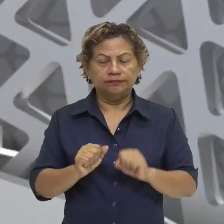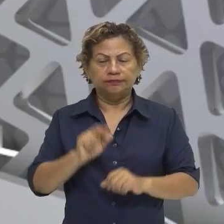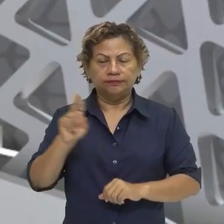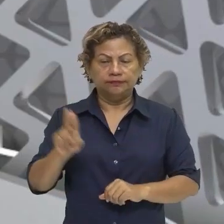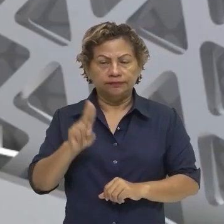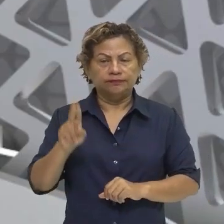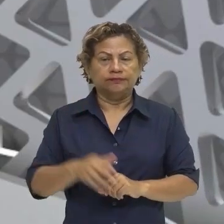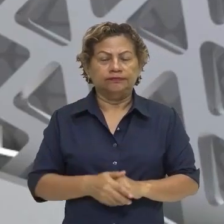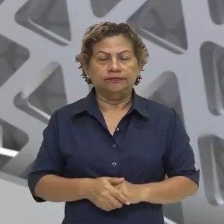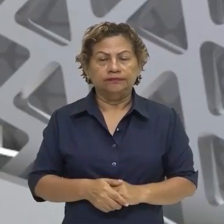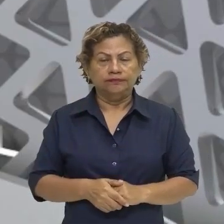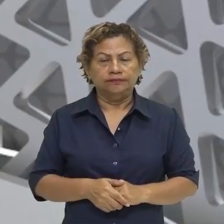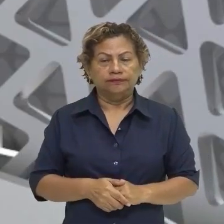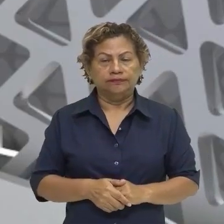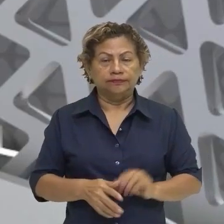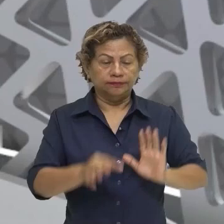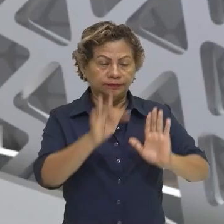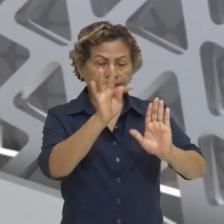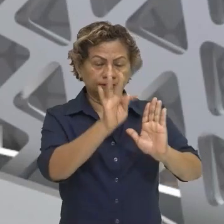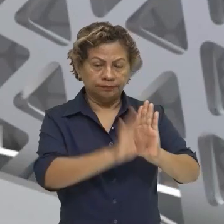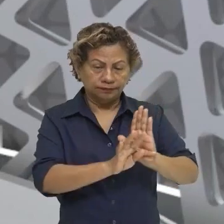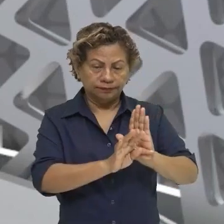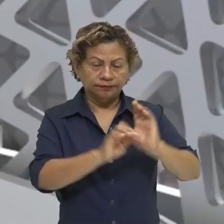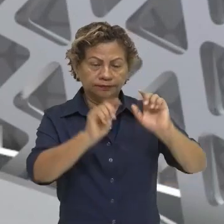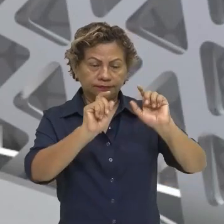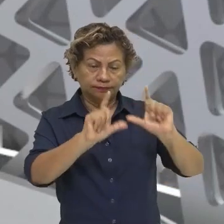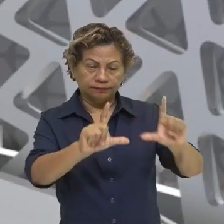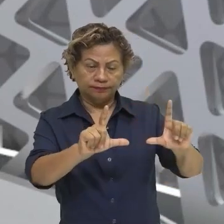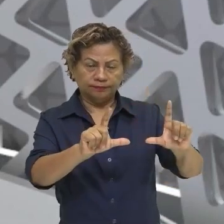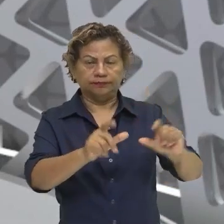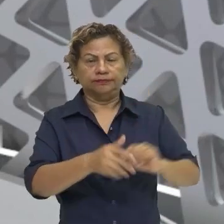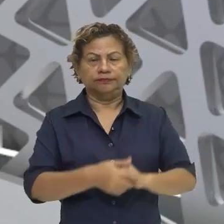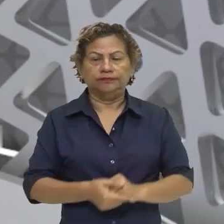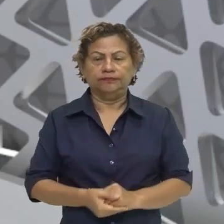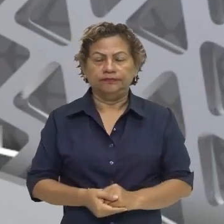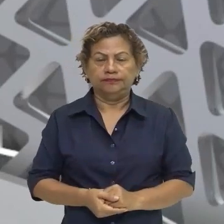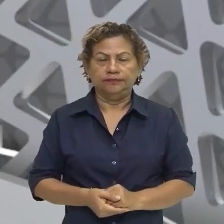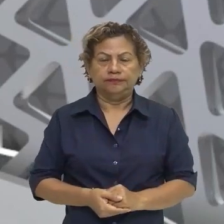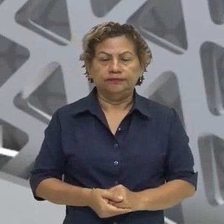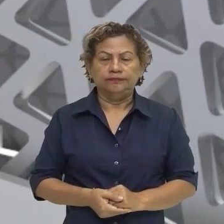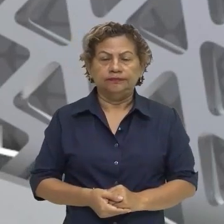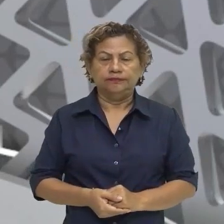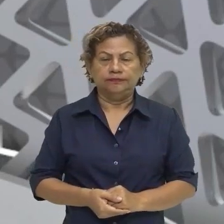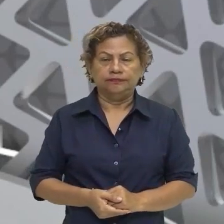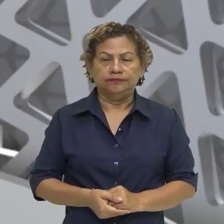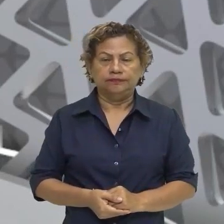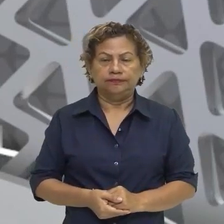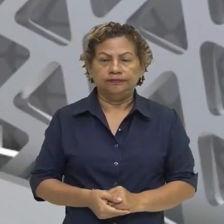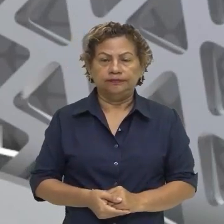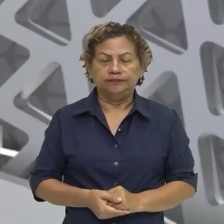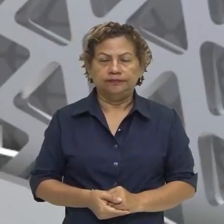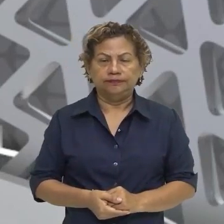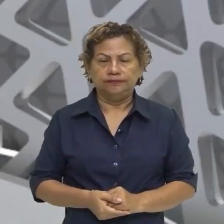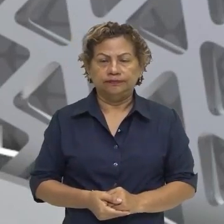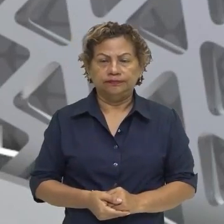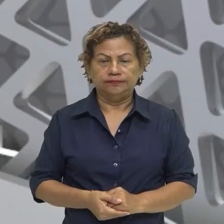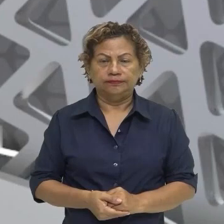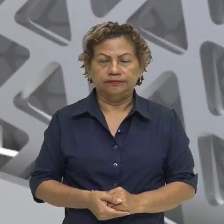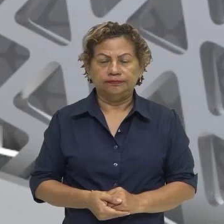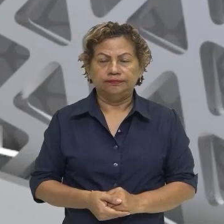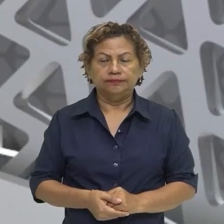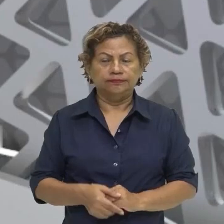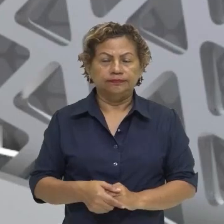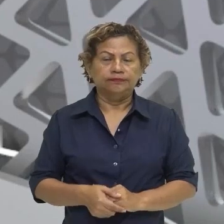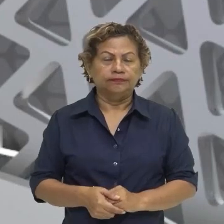a informação lá, colocar o texto lá, aliás, a imagem, a foto. Então, isso aí é perfeitamente